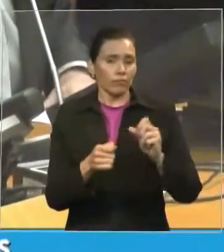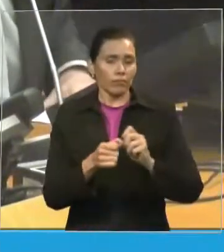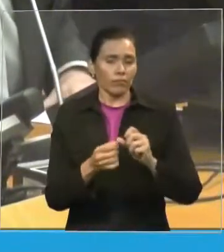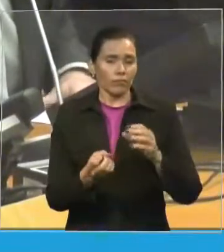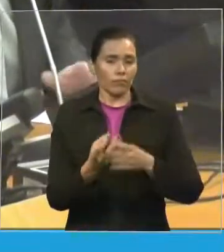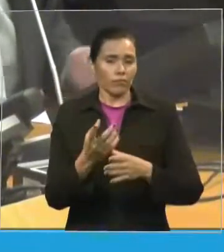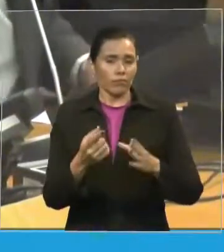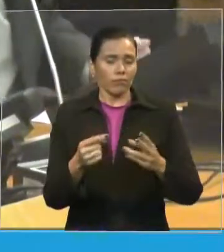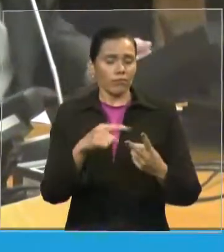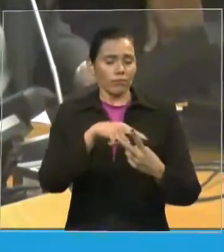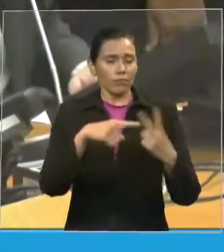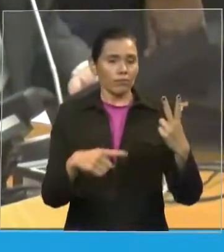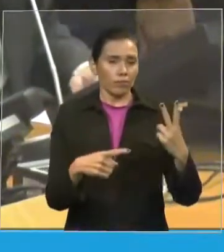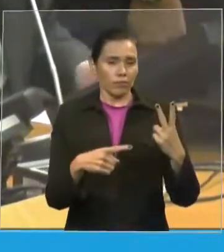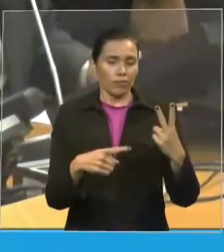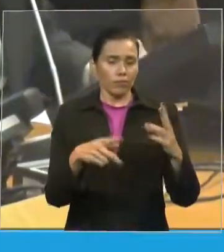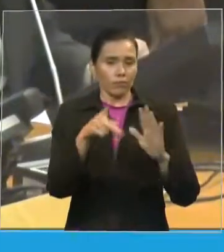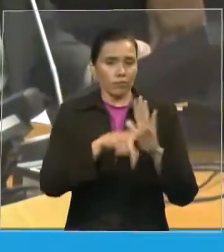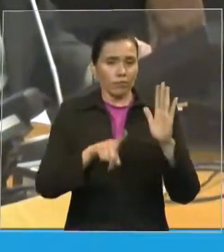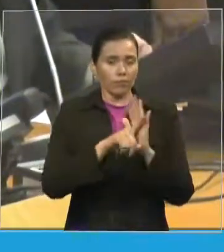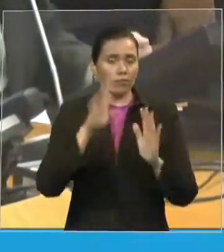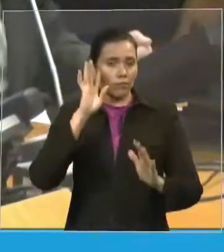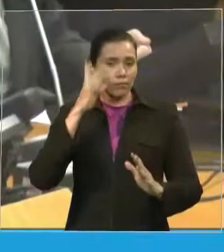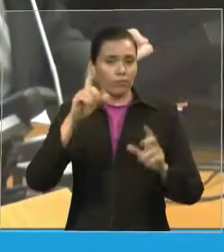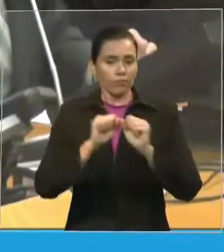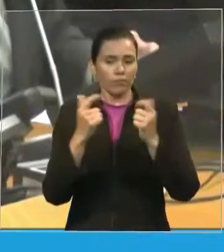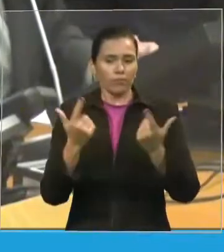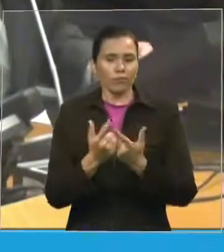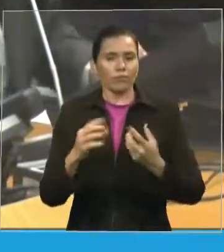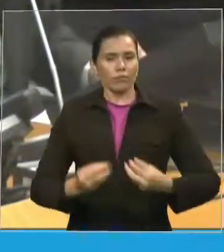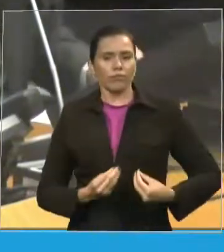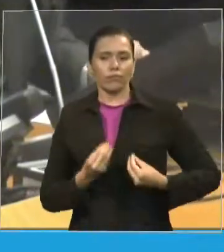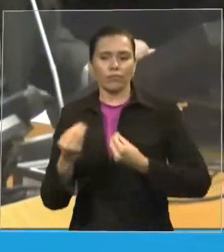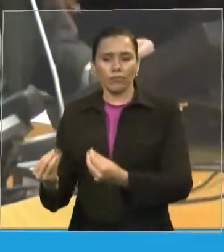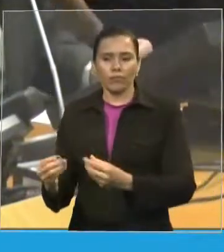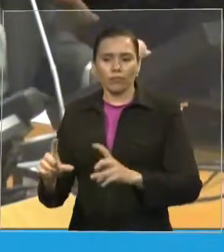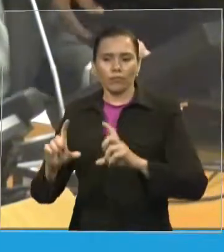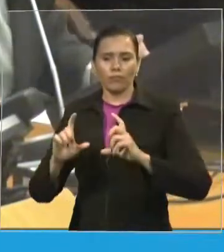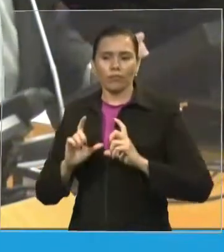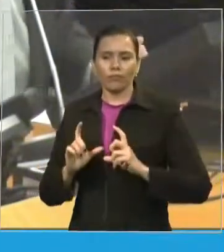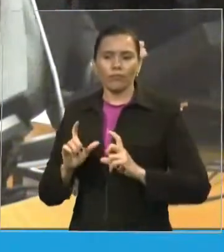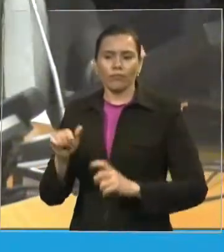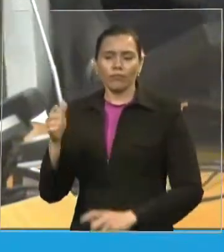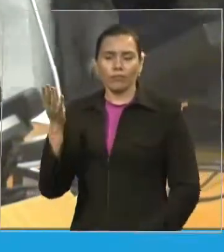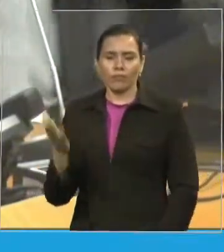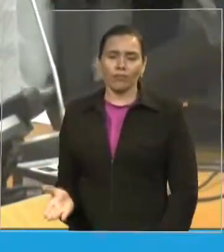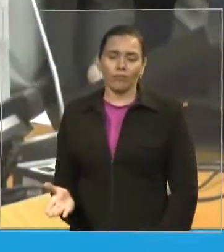de entrega de medalha de cidadão maranhense.